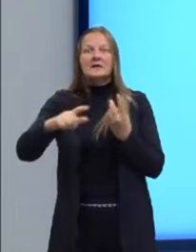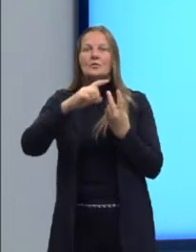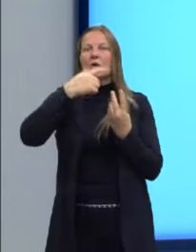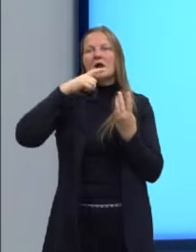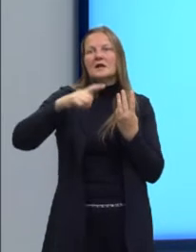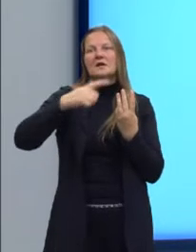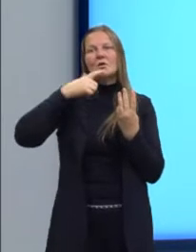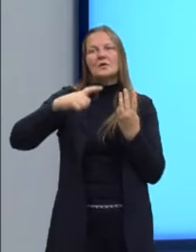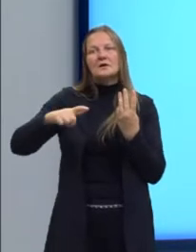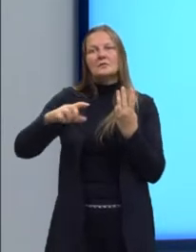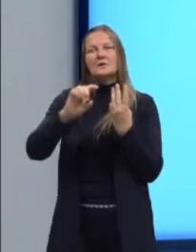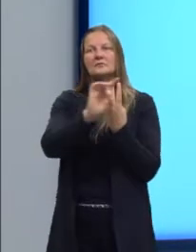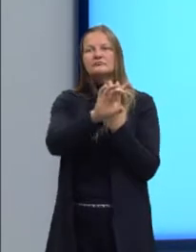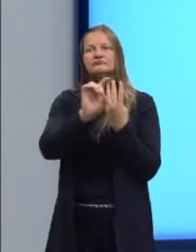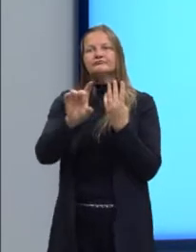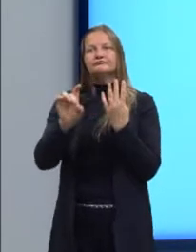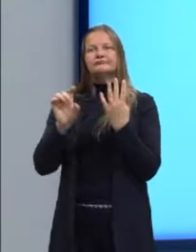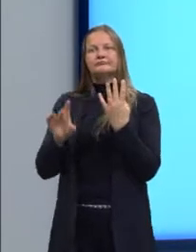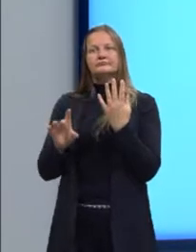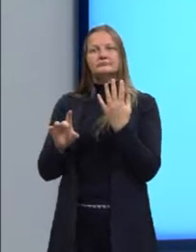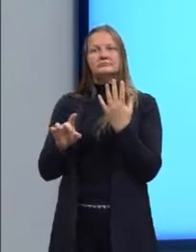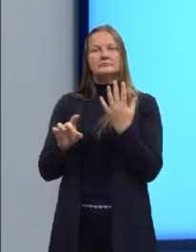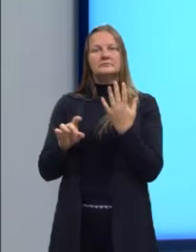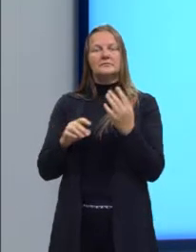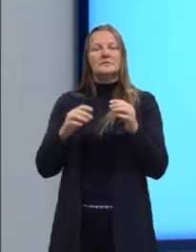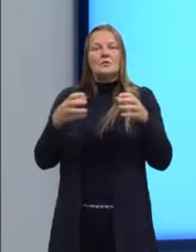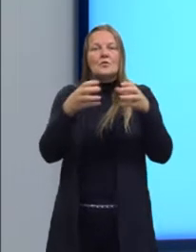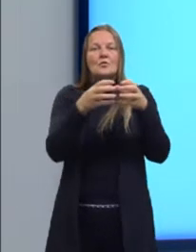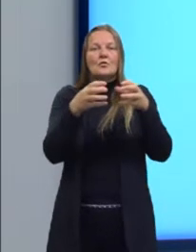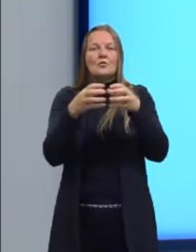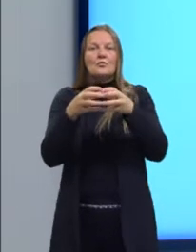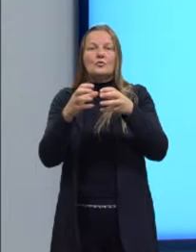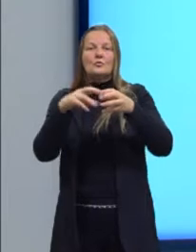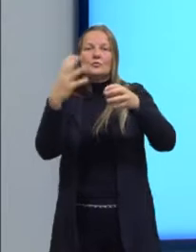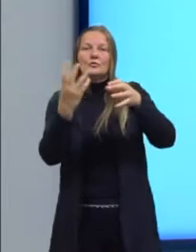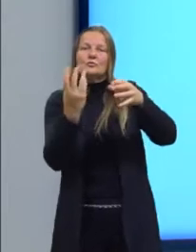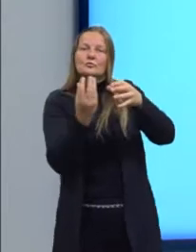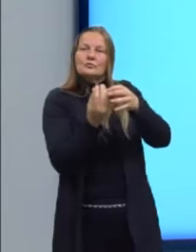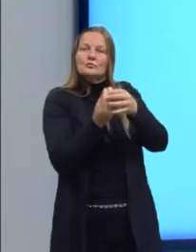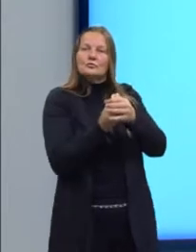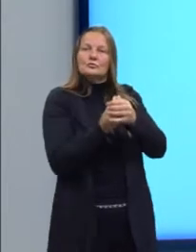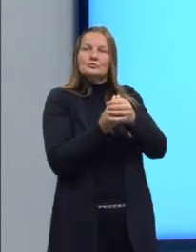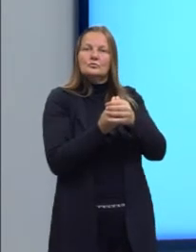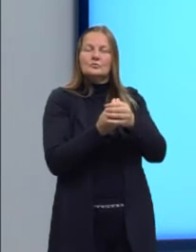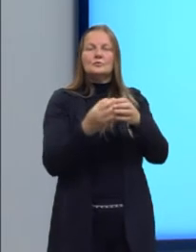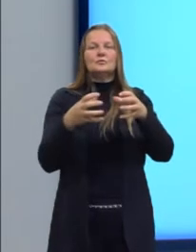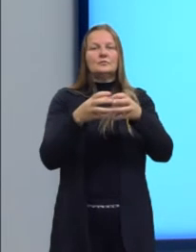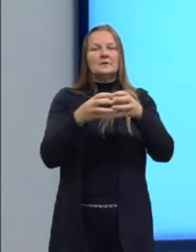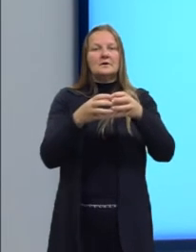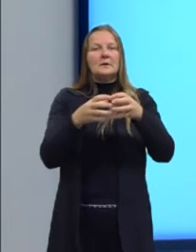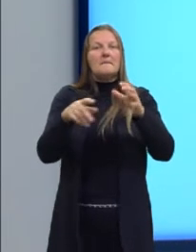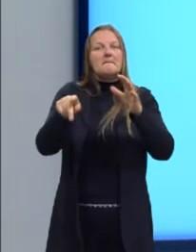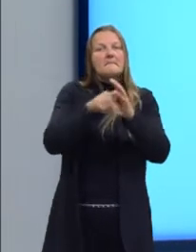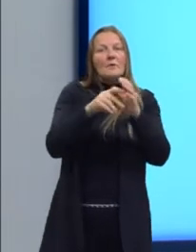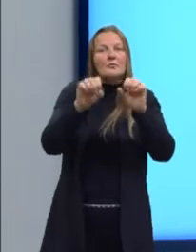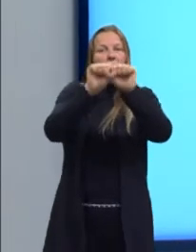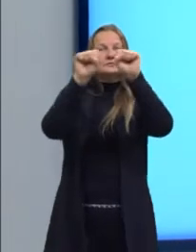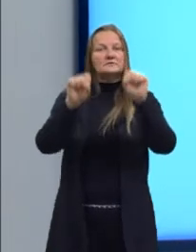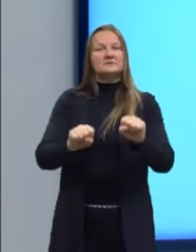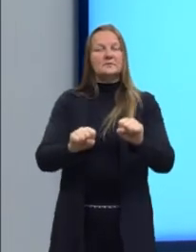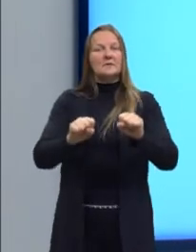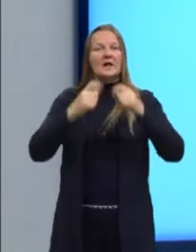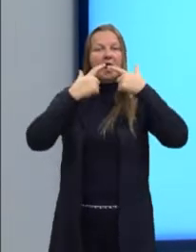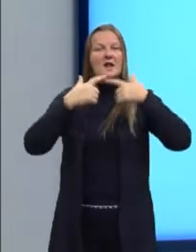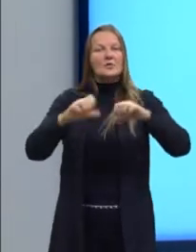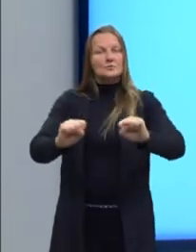a cada língua é comum um grupo que tem o seu próprio sistema linguístico.